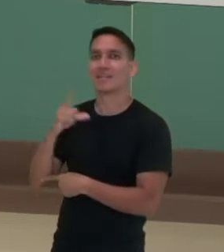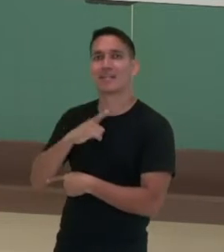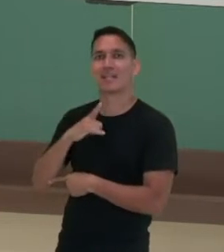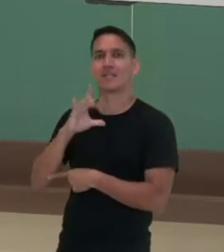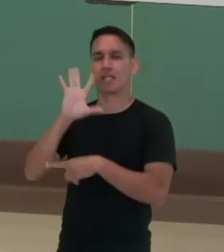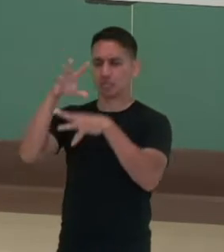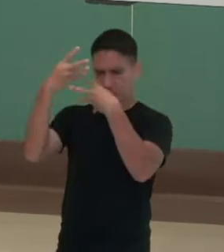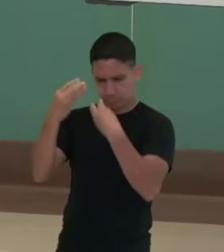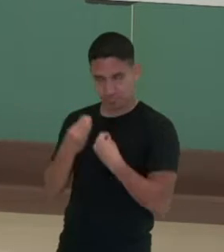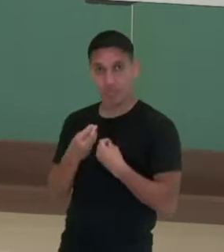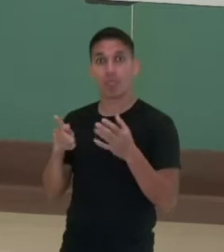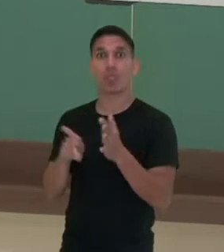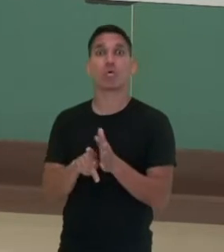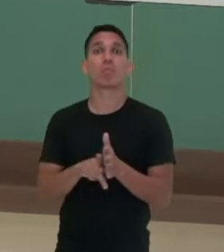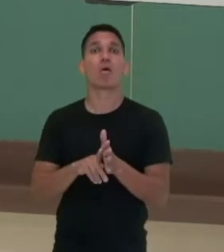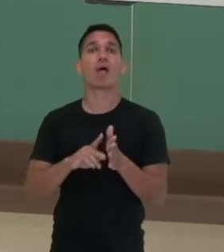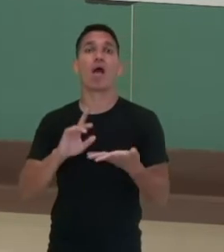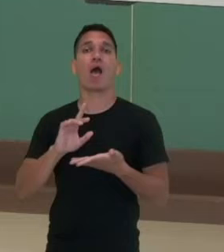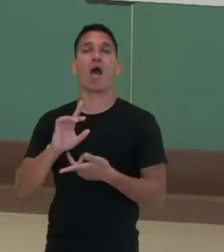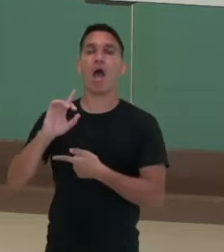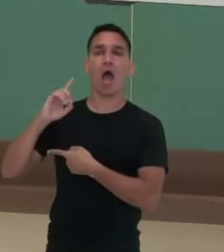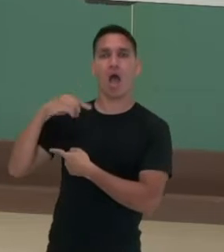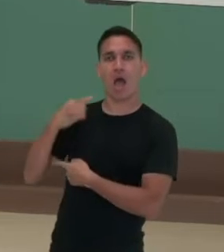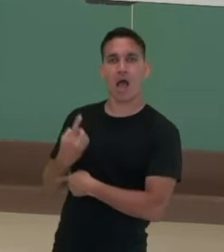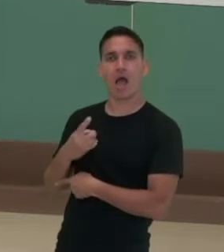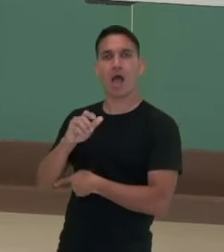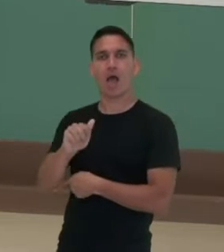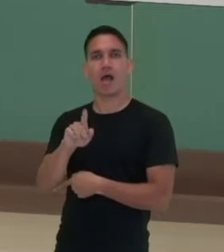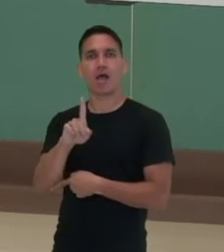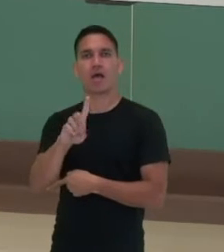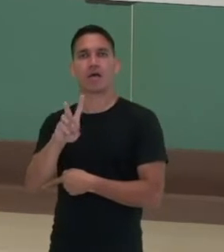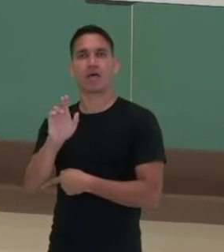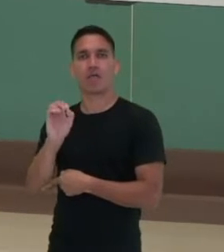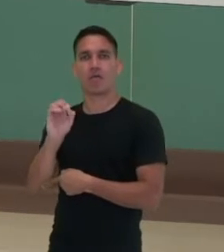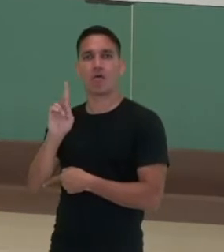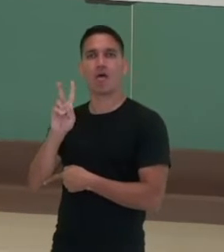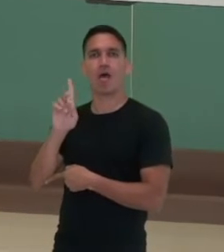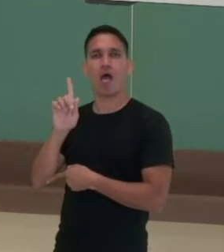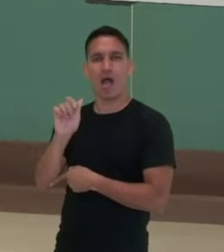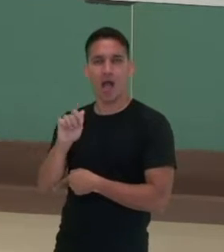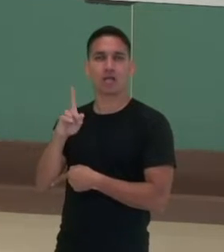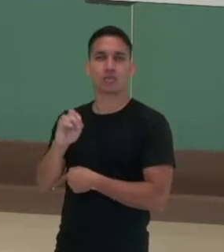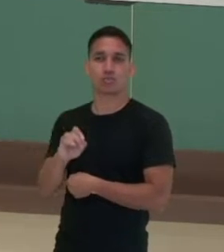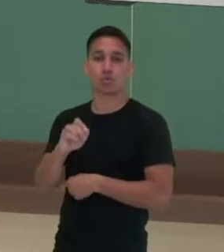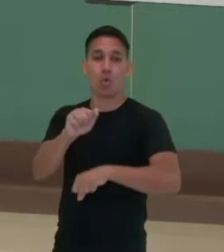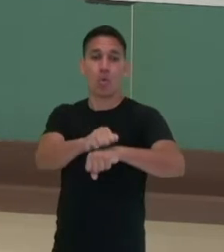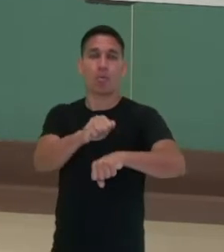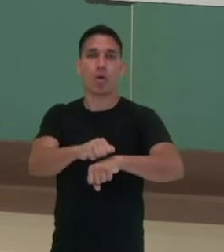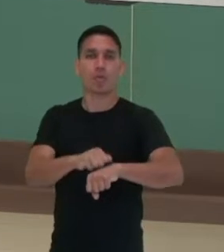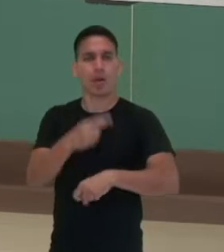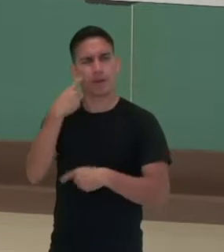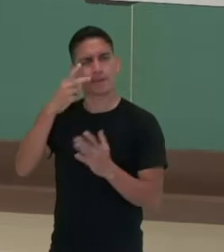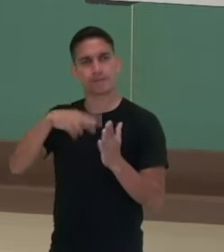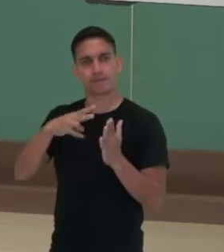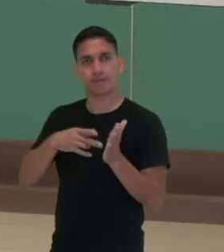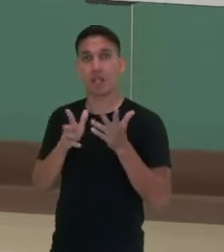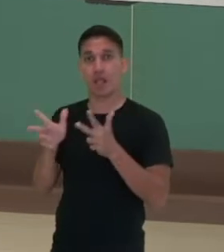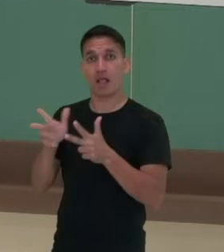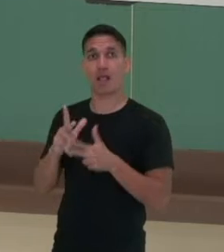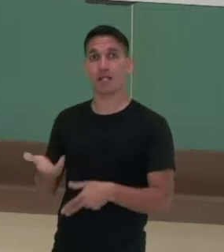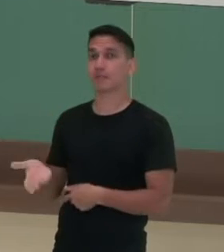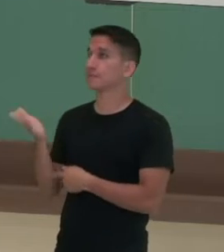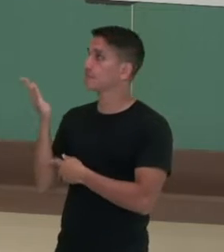advogado dos pobres. Vamos a ler um fragmento de uma entrevista em la que ele habla